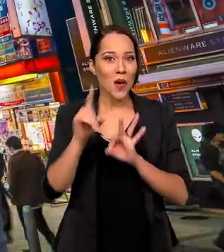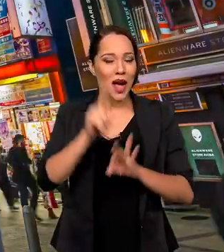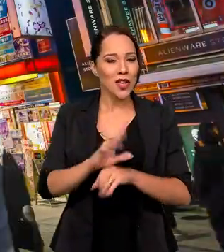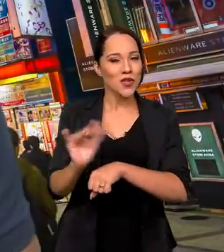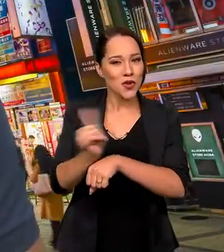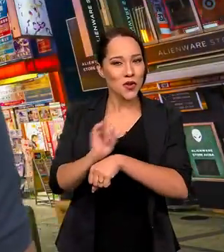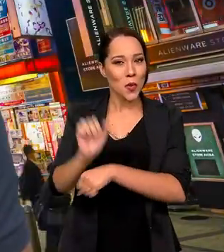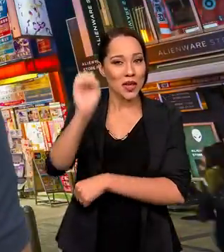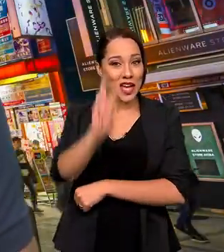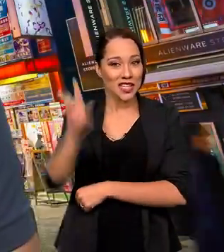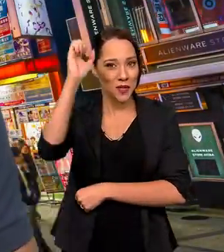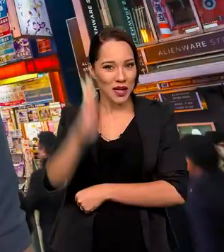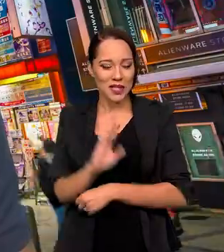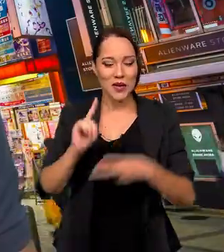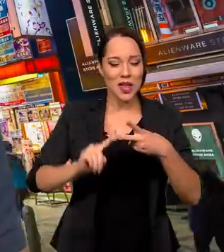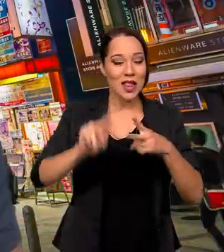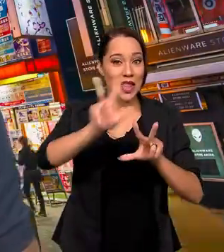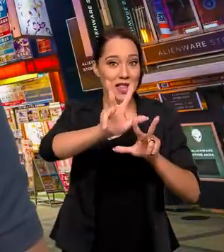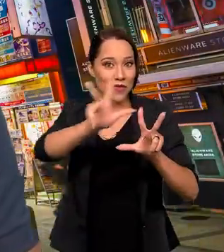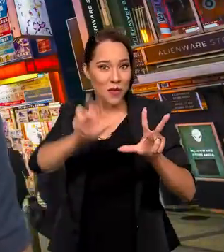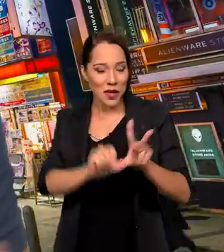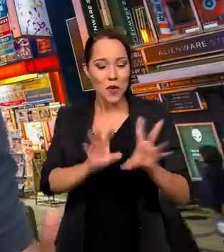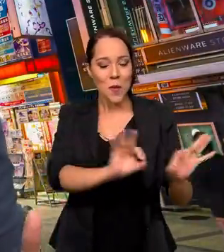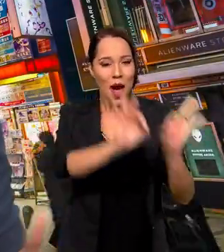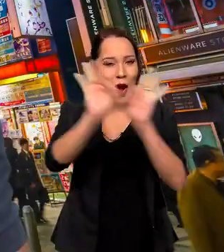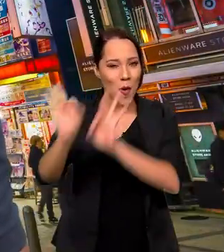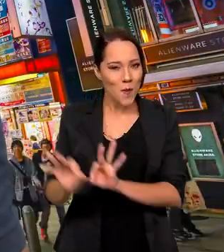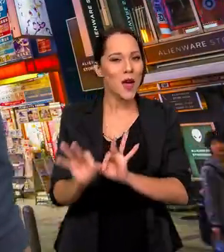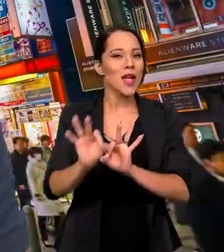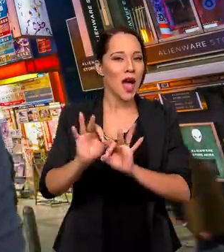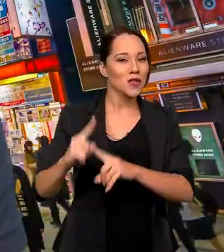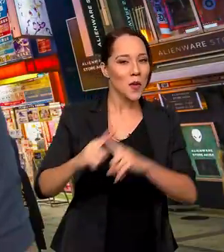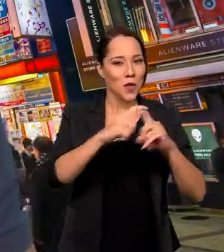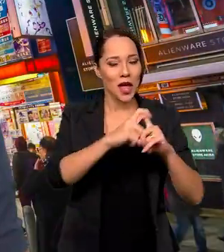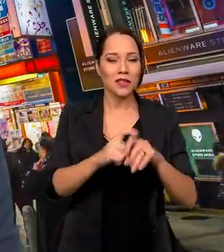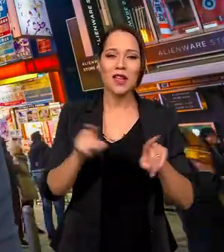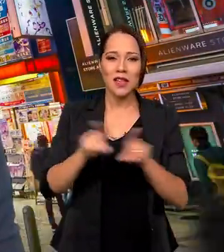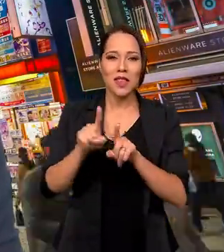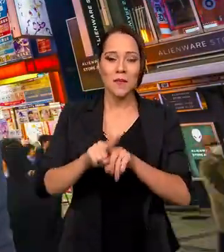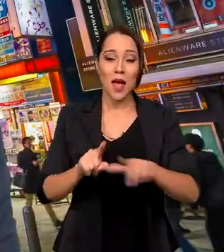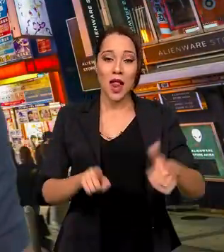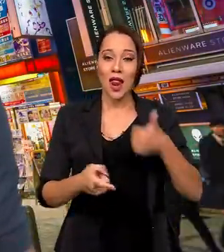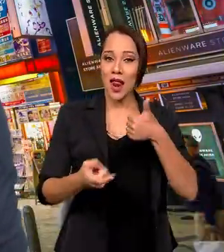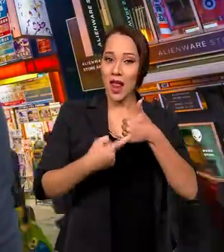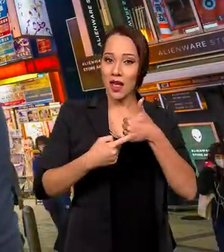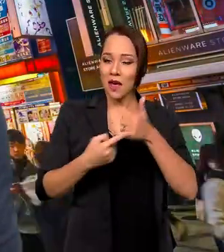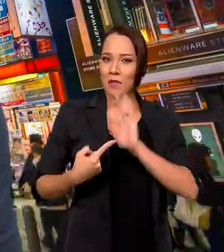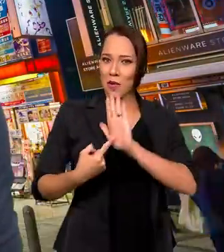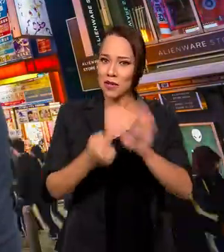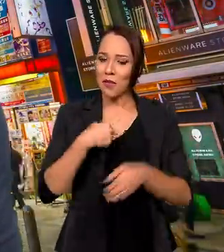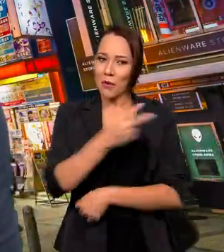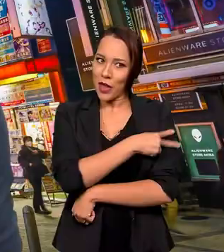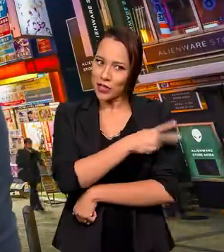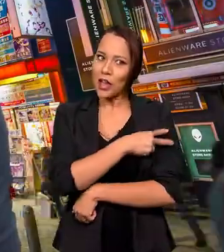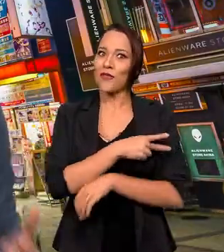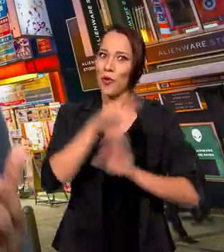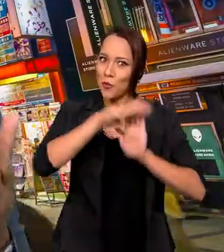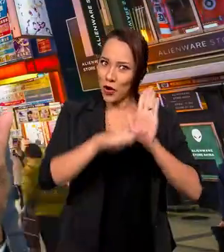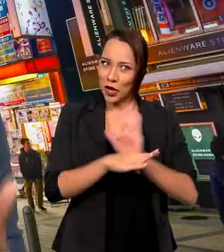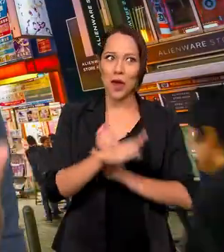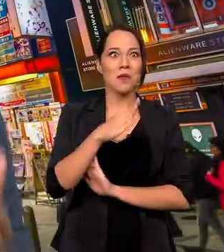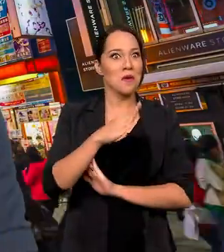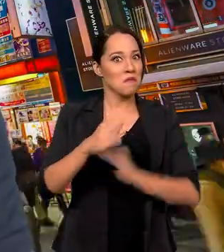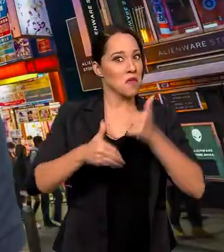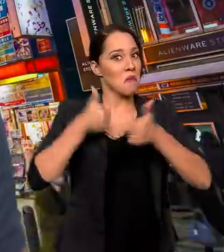aqui no YouTube da Agência Brasil, na TV Brasil, pra acompanhar os Jogos ao vivo, claro. E dá um like no vídeo pra mostrar pra minha chefe que o